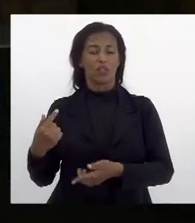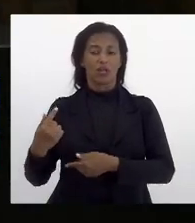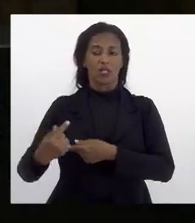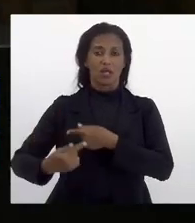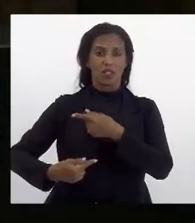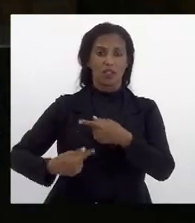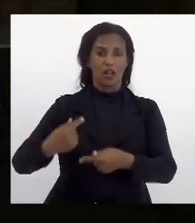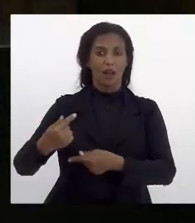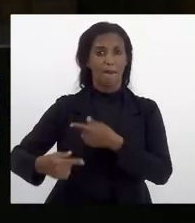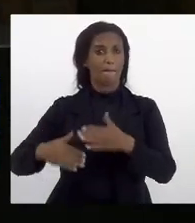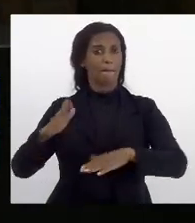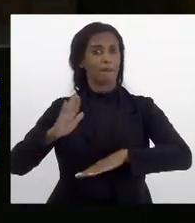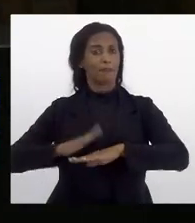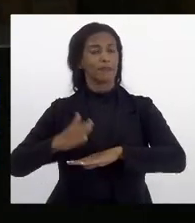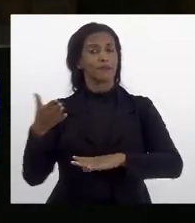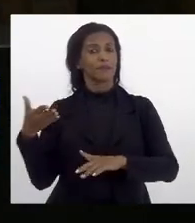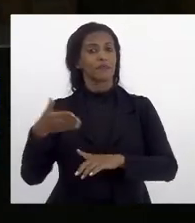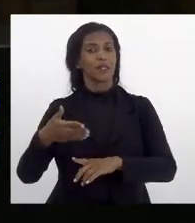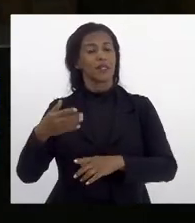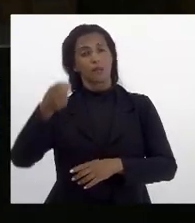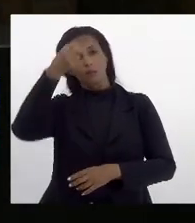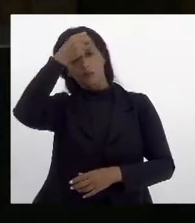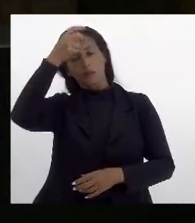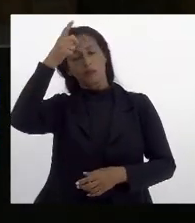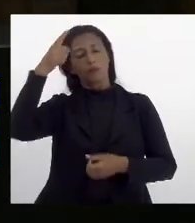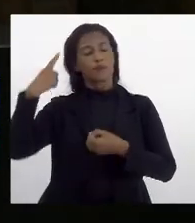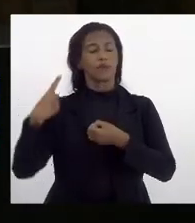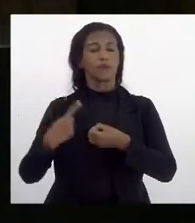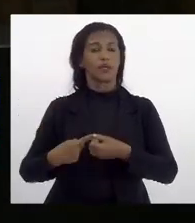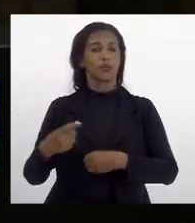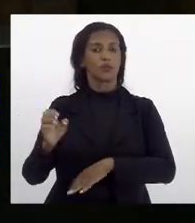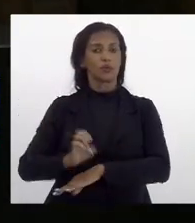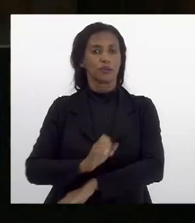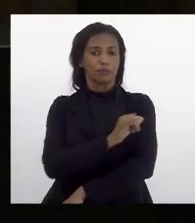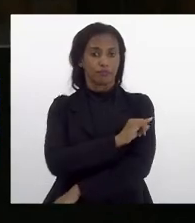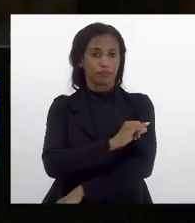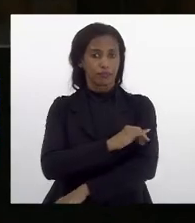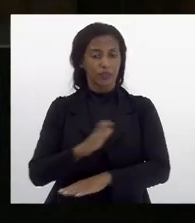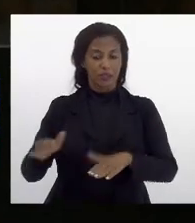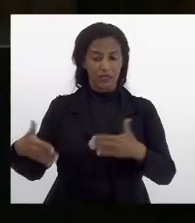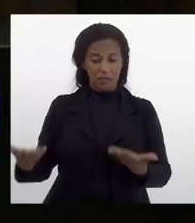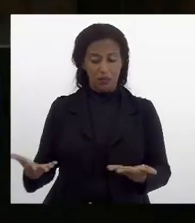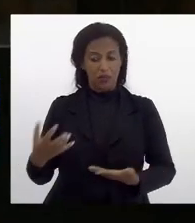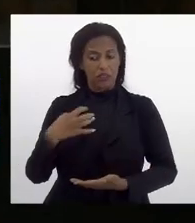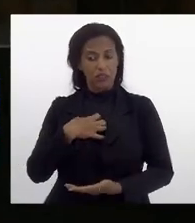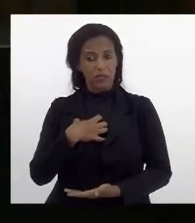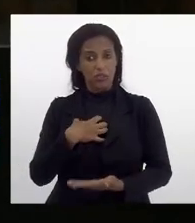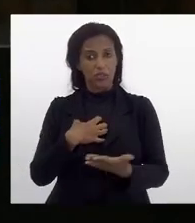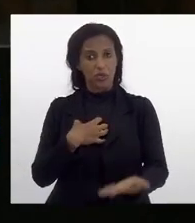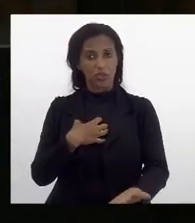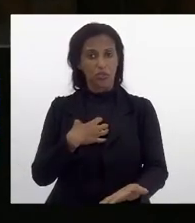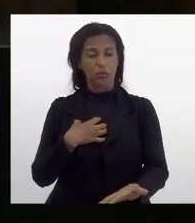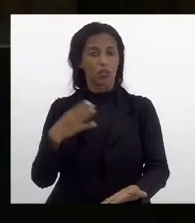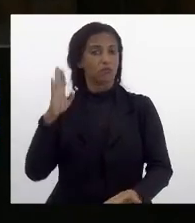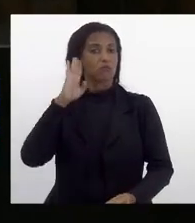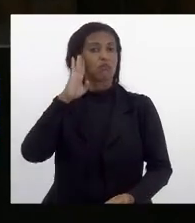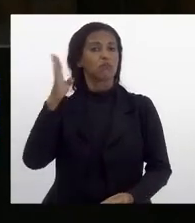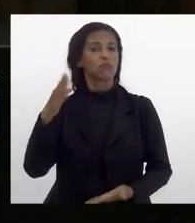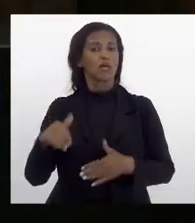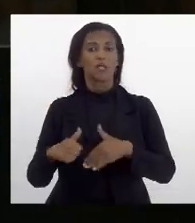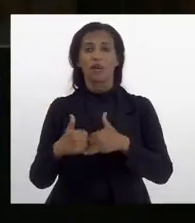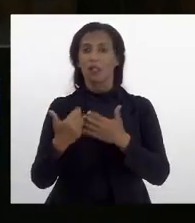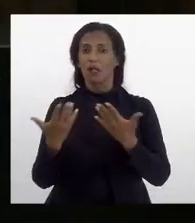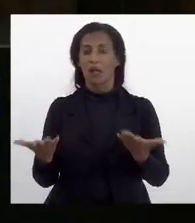impacto mais direto nos municípios do estado do Rio de Janeiro então nesse sentido era central e